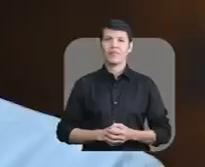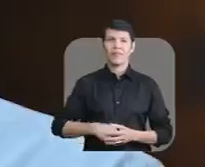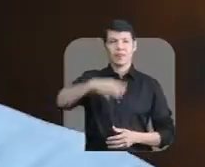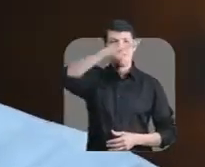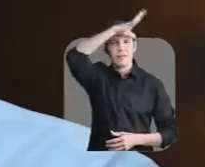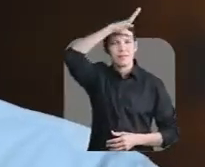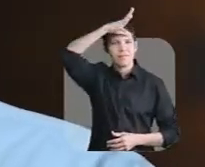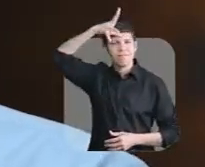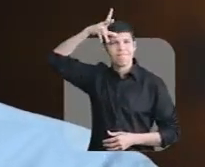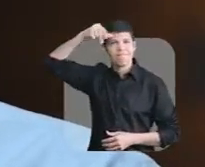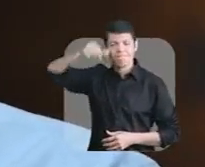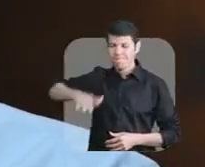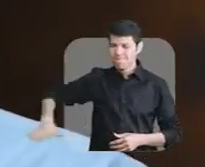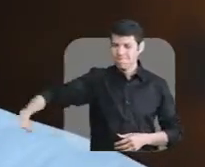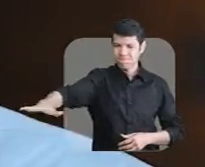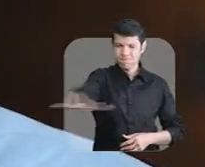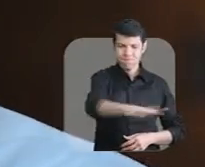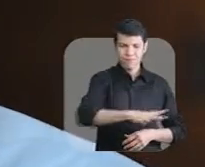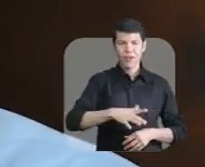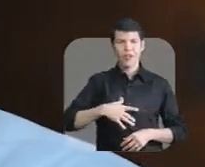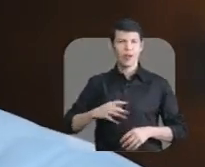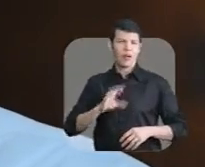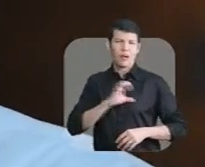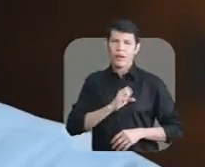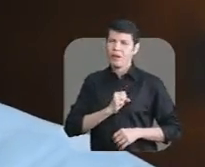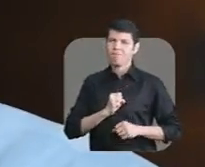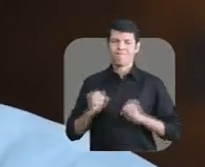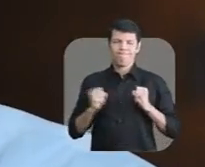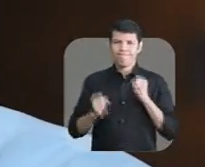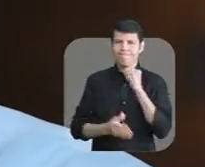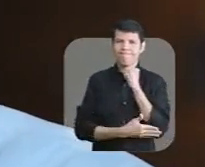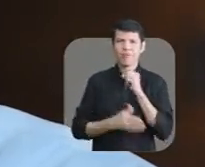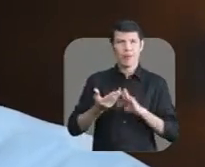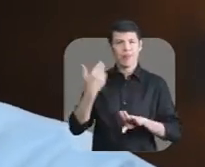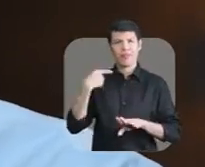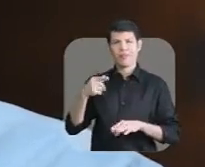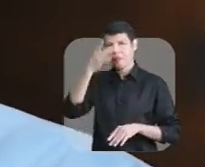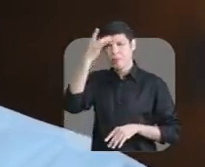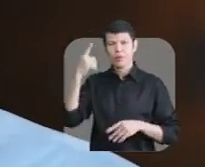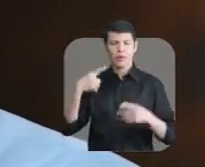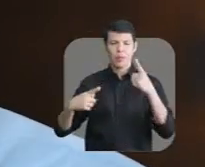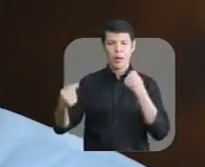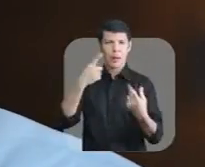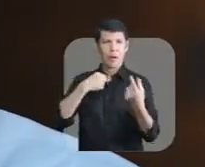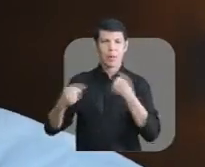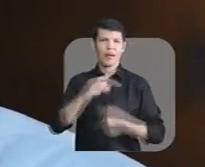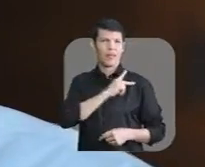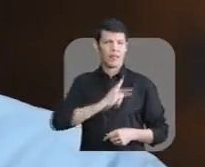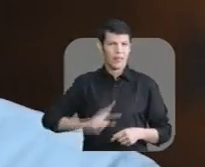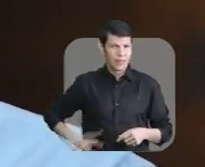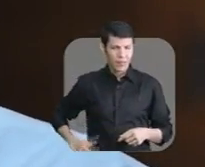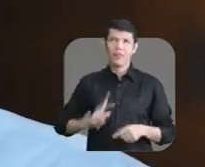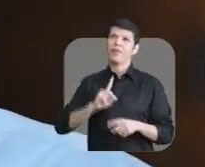Minha querida Manaus, Manaus meu ciúme, Manaus que me elegeu vereador, me deu